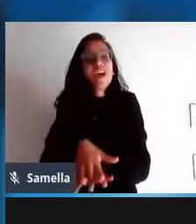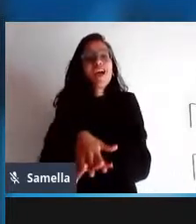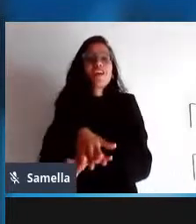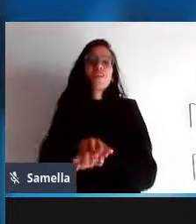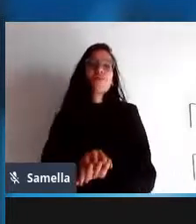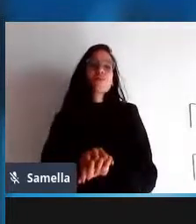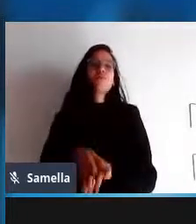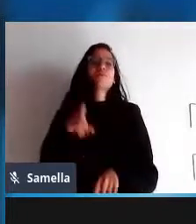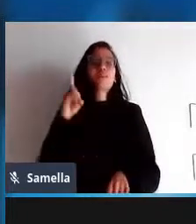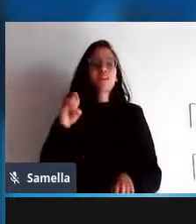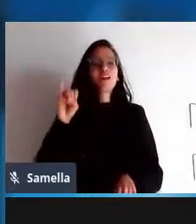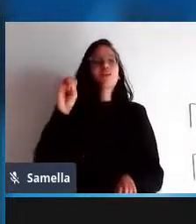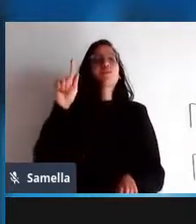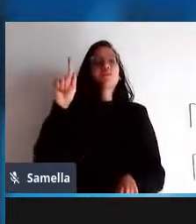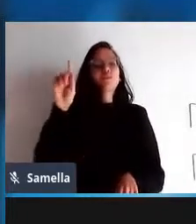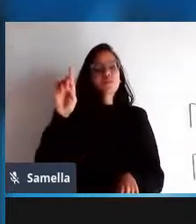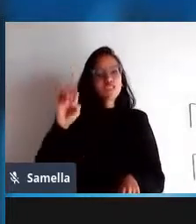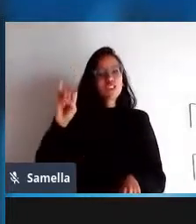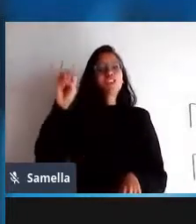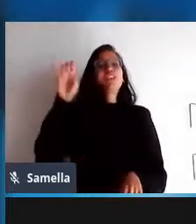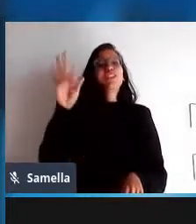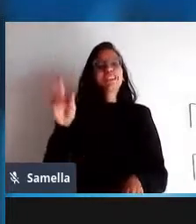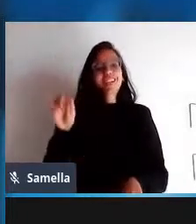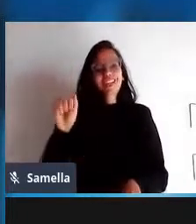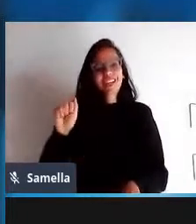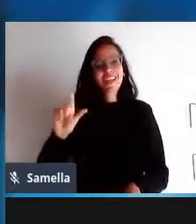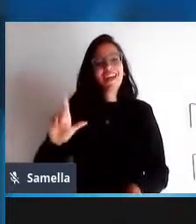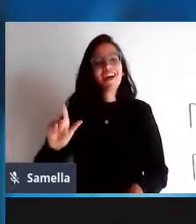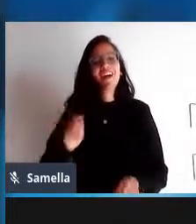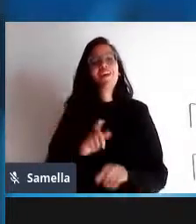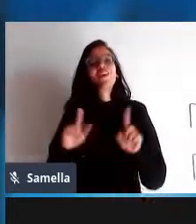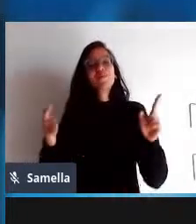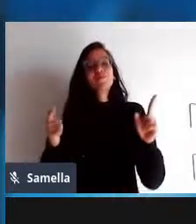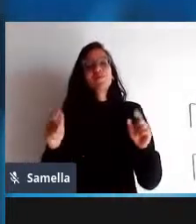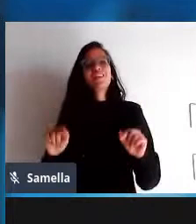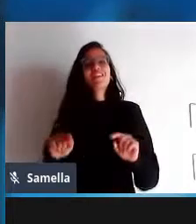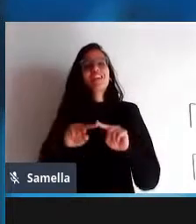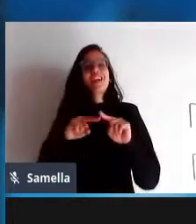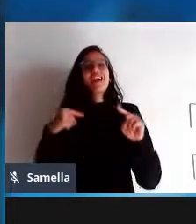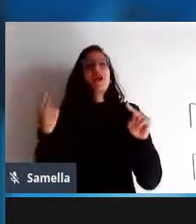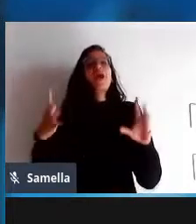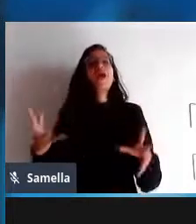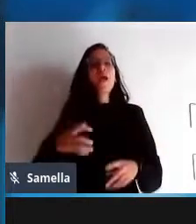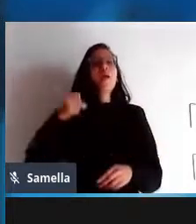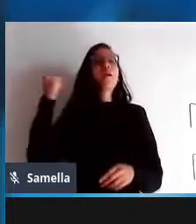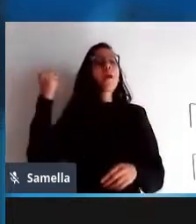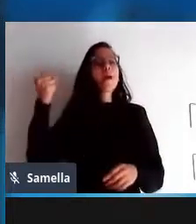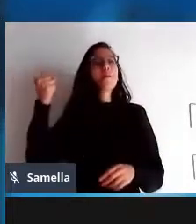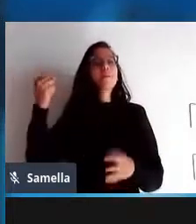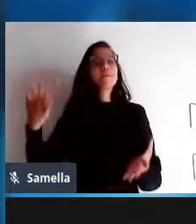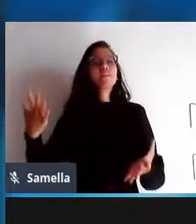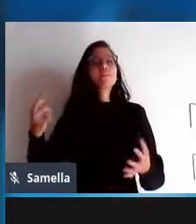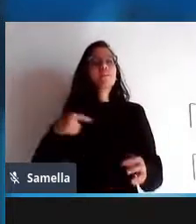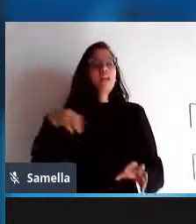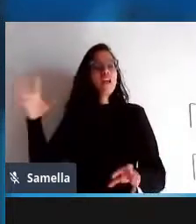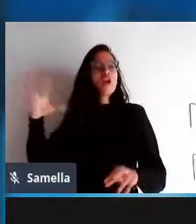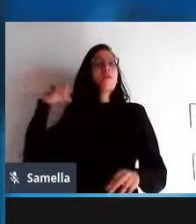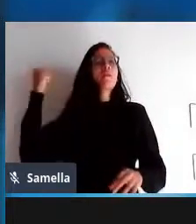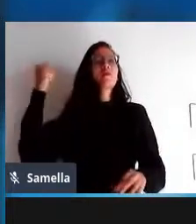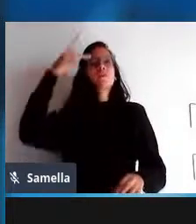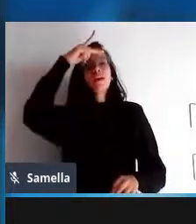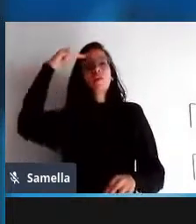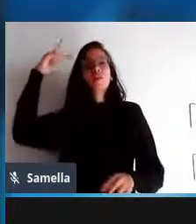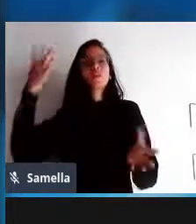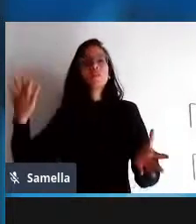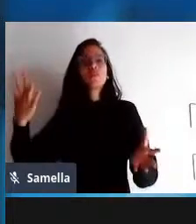computação hoje tá a tecnologia de uma forma geral é poder tá então você empodera as pessoas